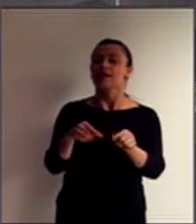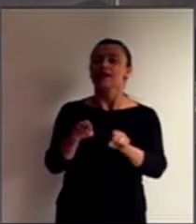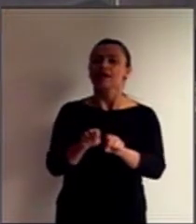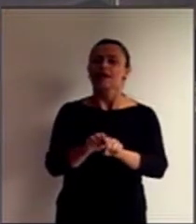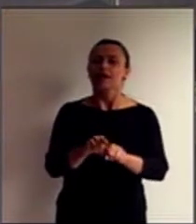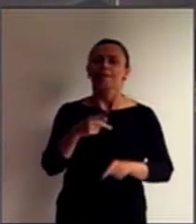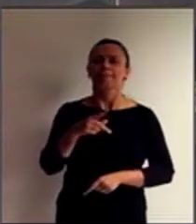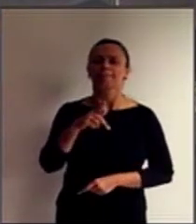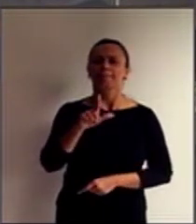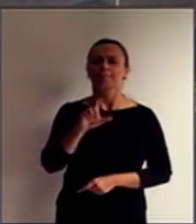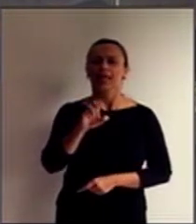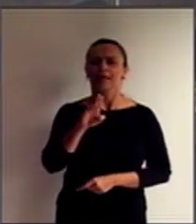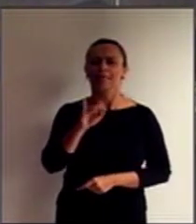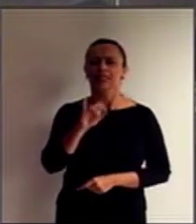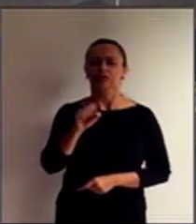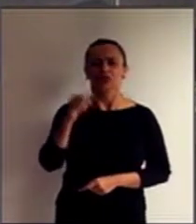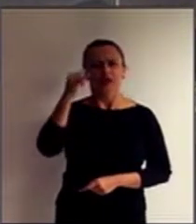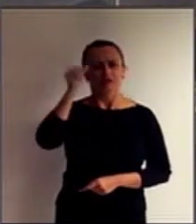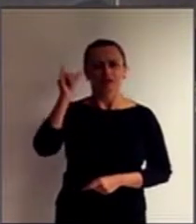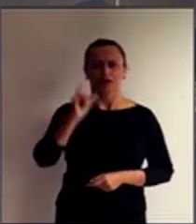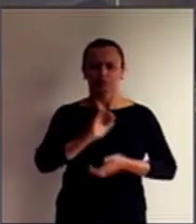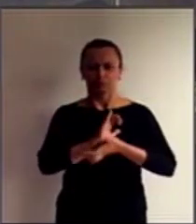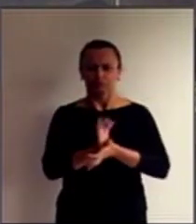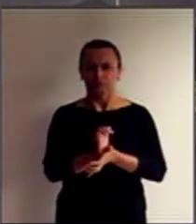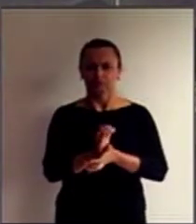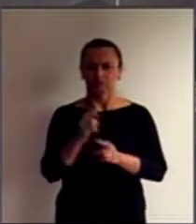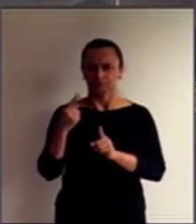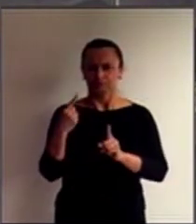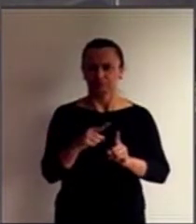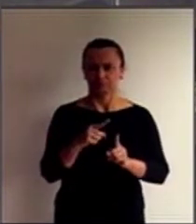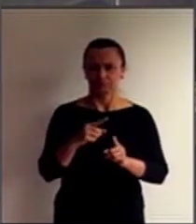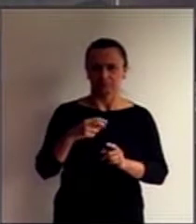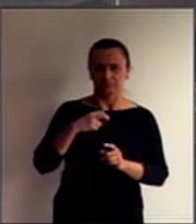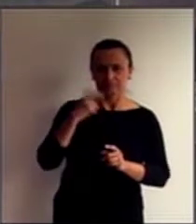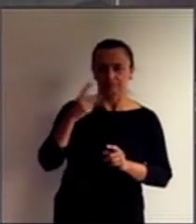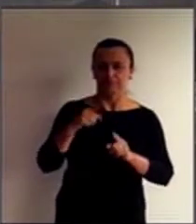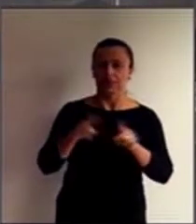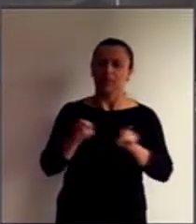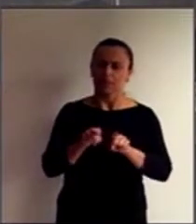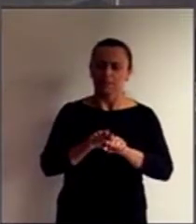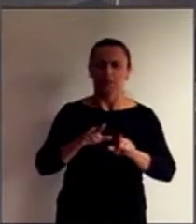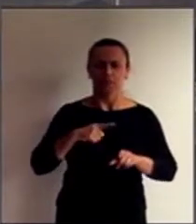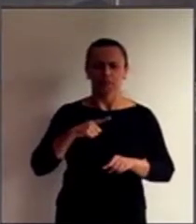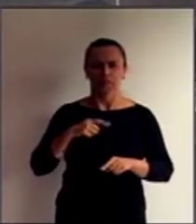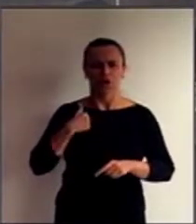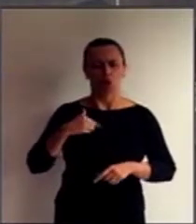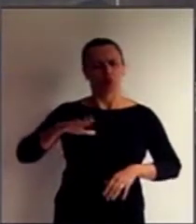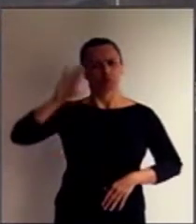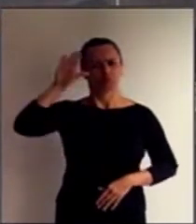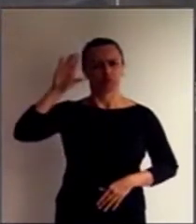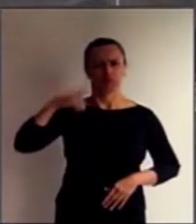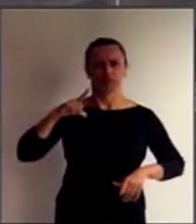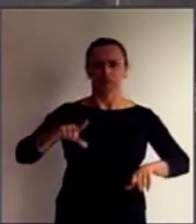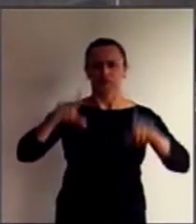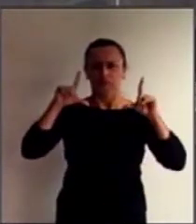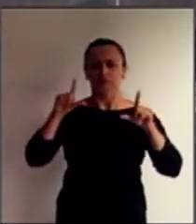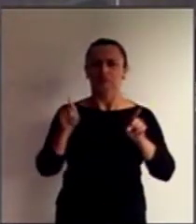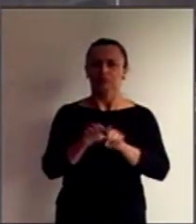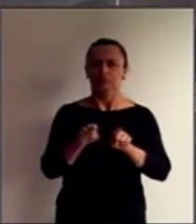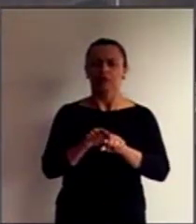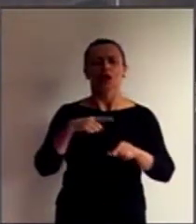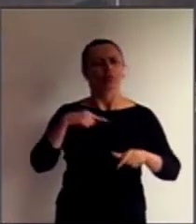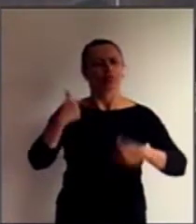intimidação e a candidatar-se nas eleições, efetivamente ocupar cargos eletivos e